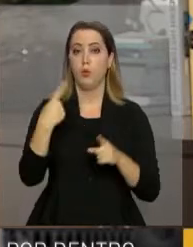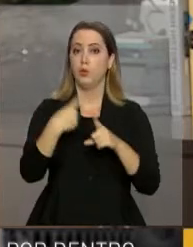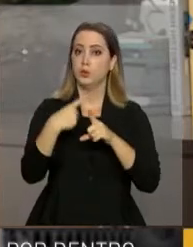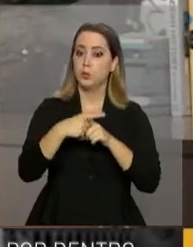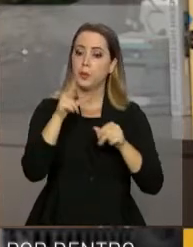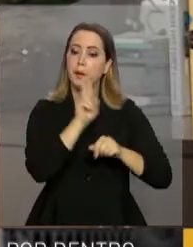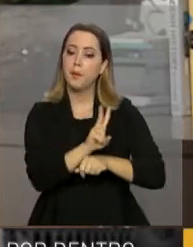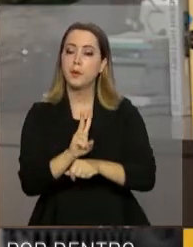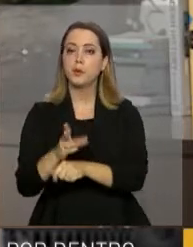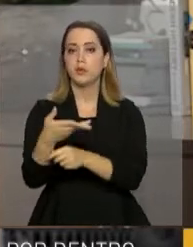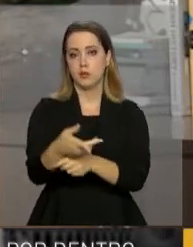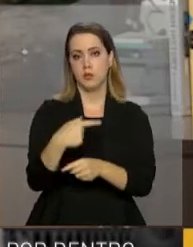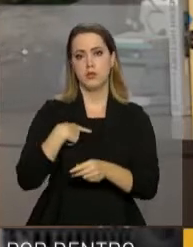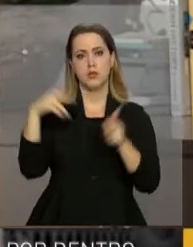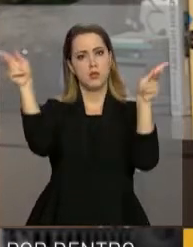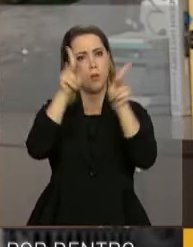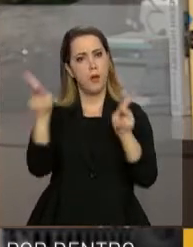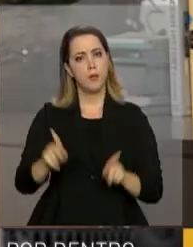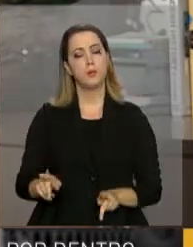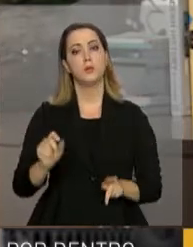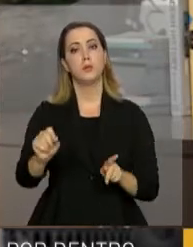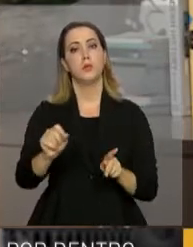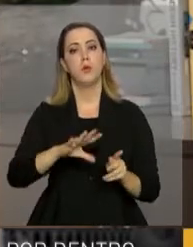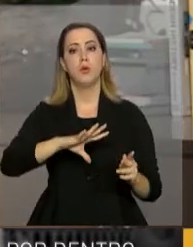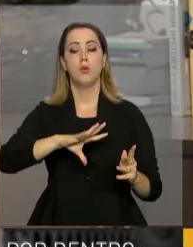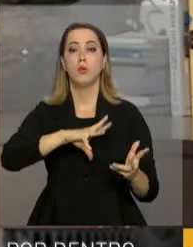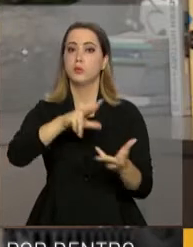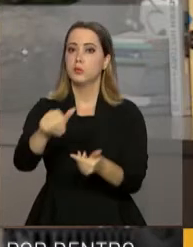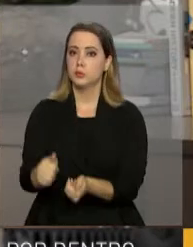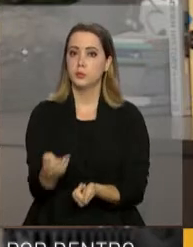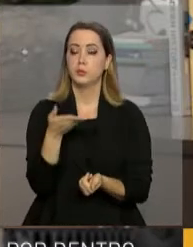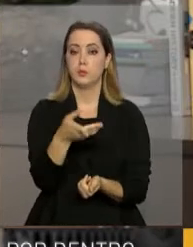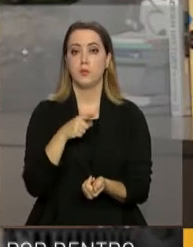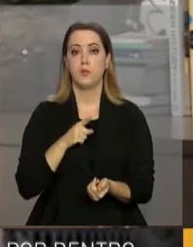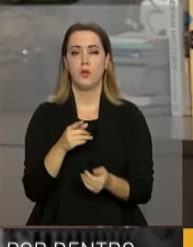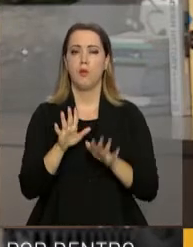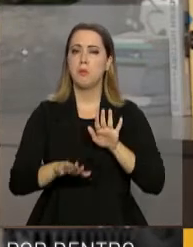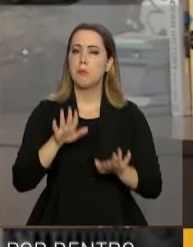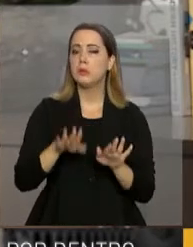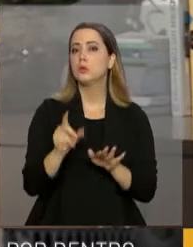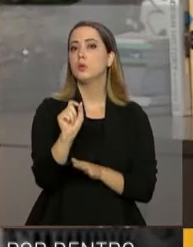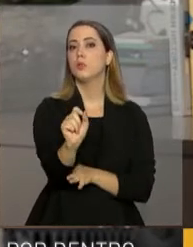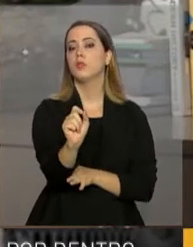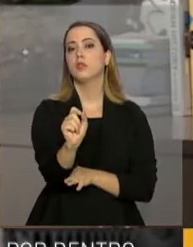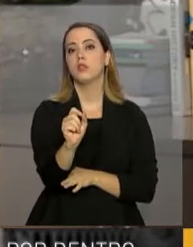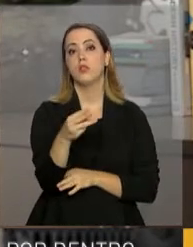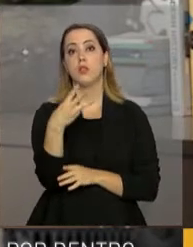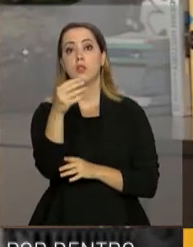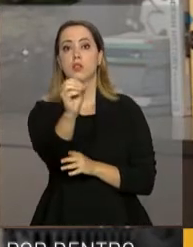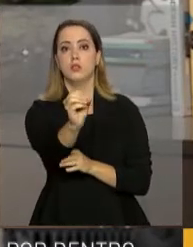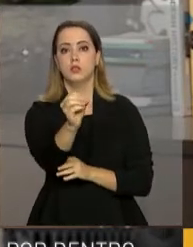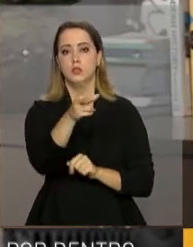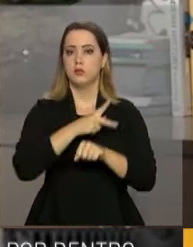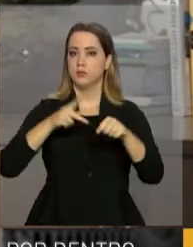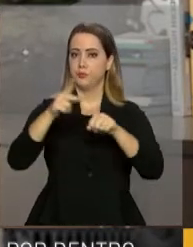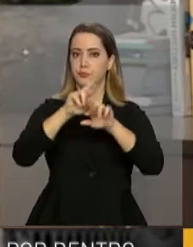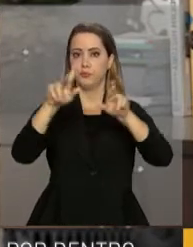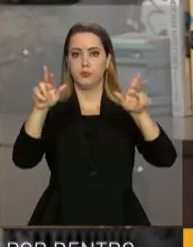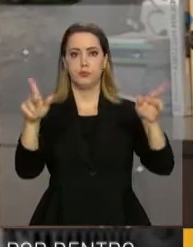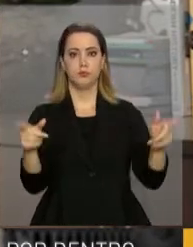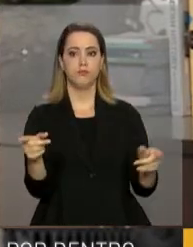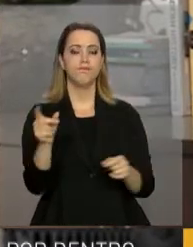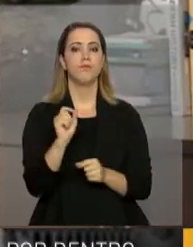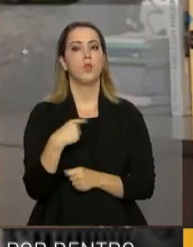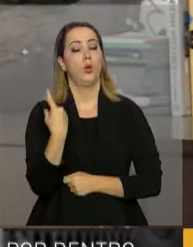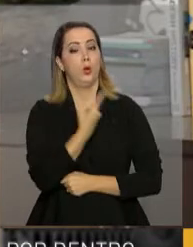voltado para a paz, levar a paz a outras regiões do mundo, em aproximadamente 30 países. E nós